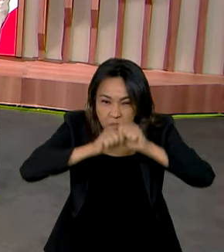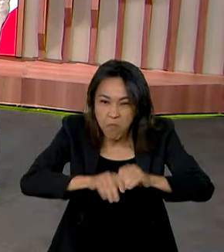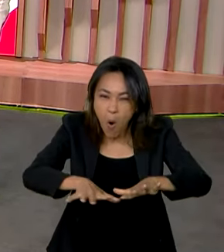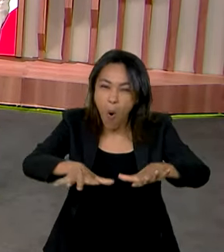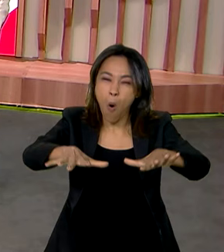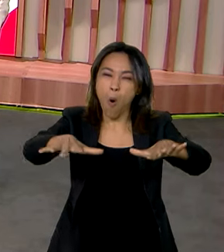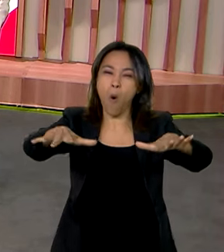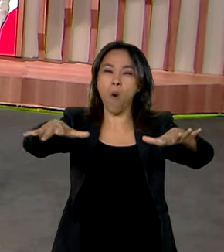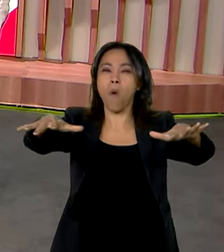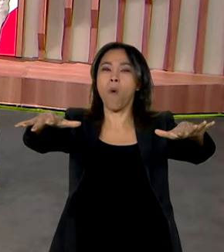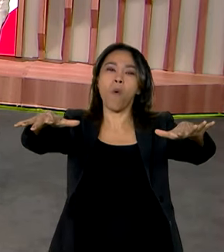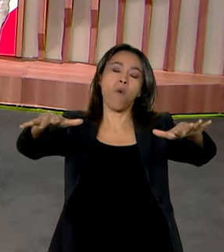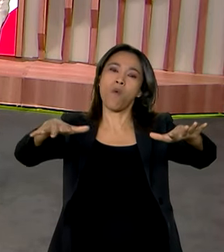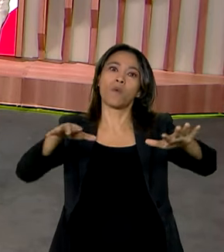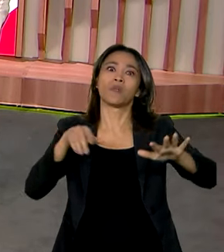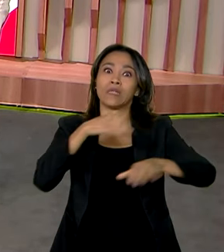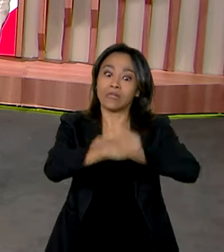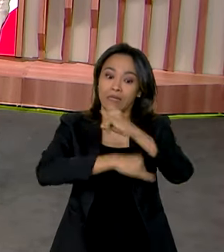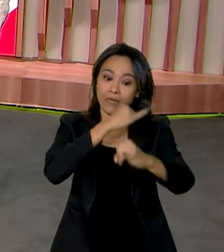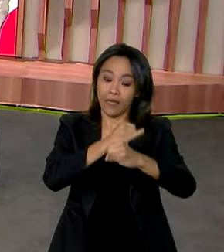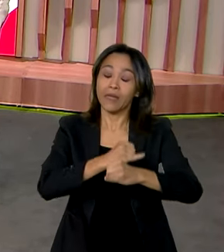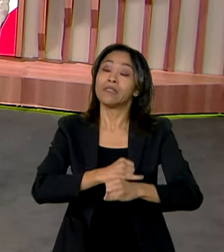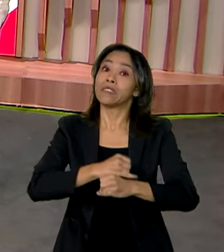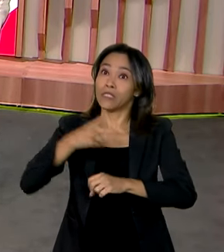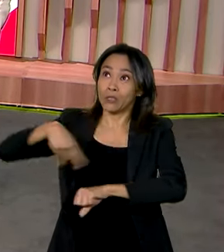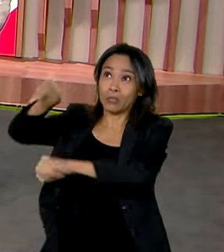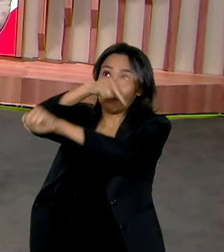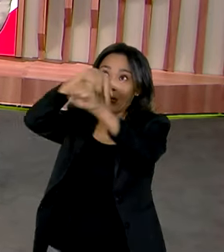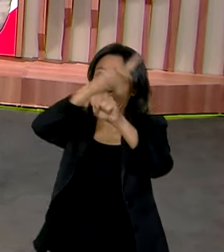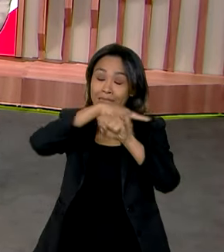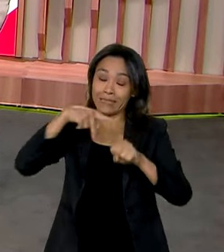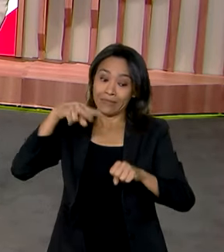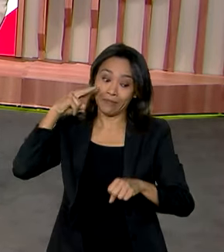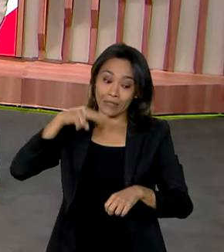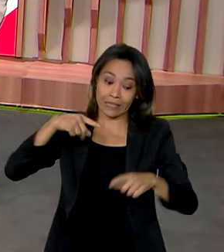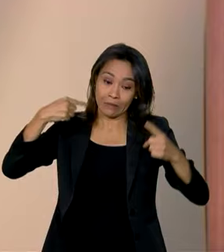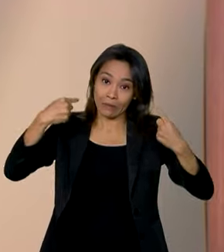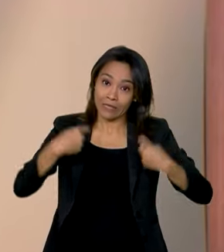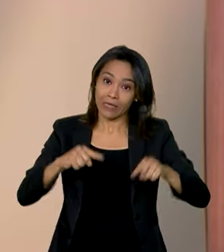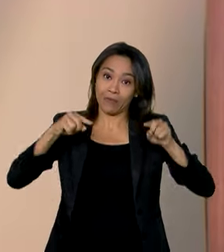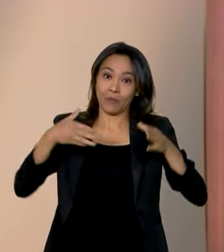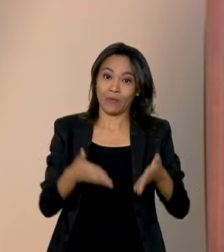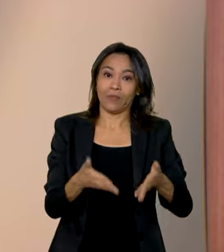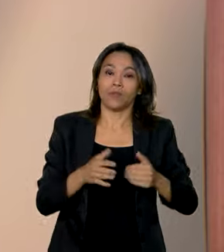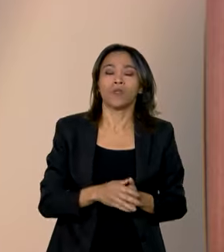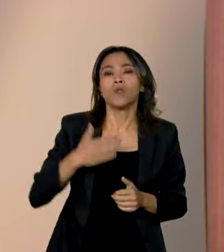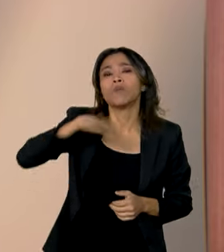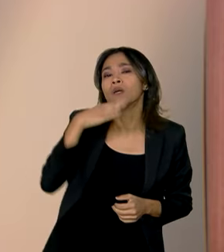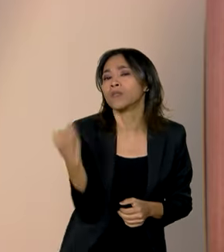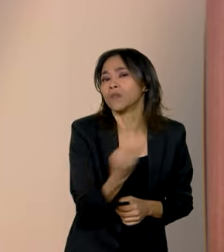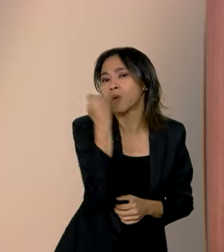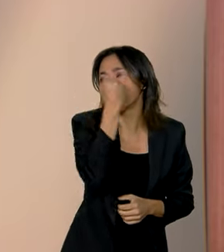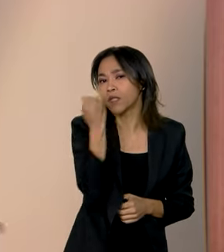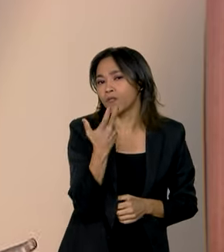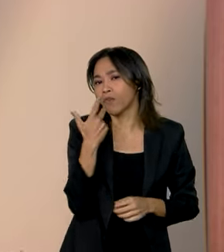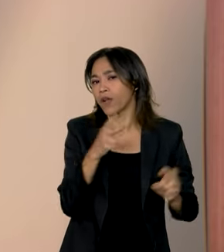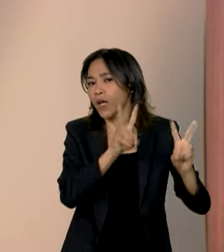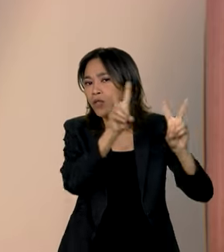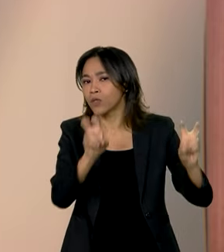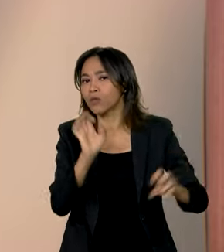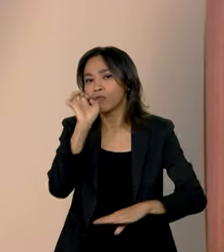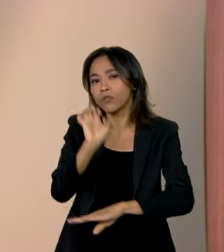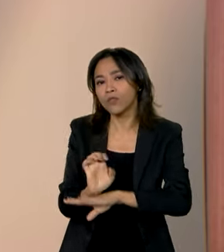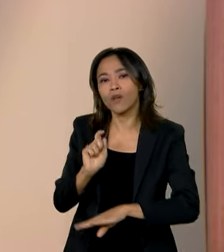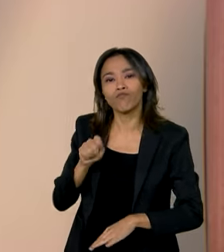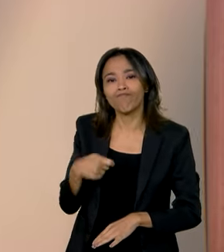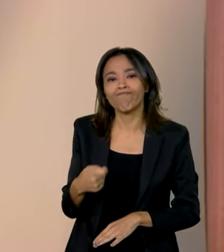países têm isso como desafio. Mas é claro que o mais importante de tudo foi falar sobre o Rio Grande do